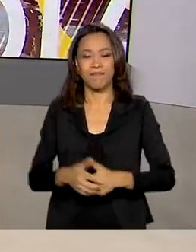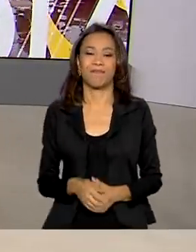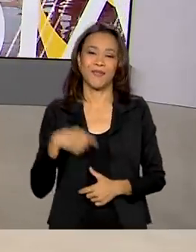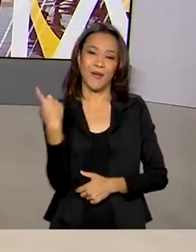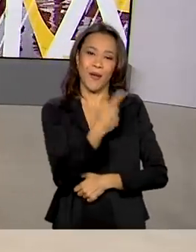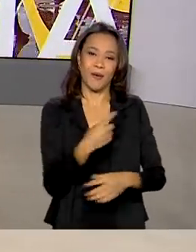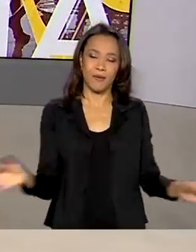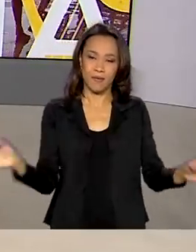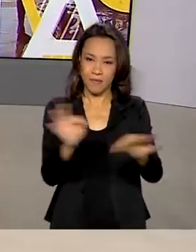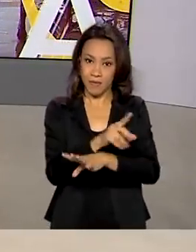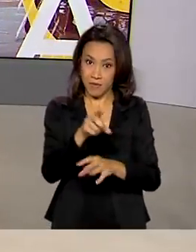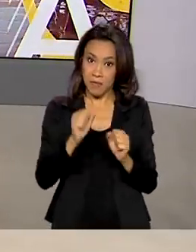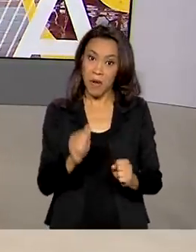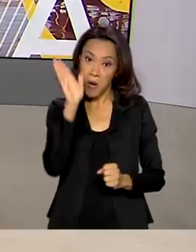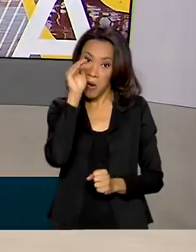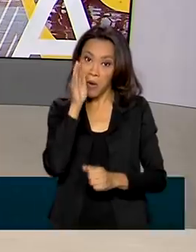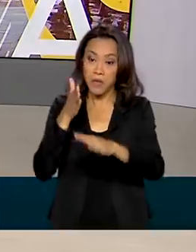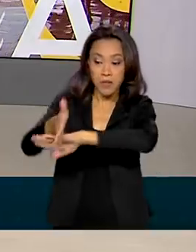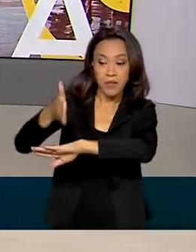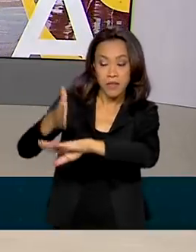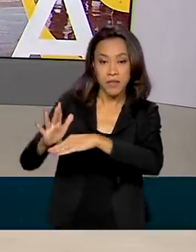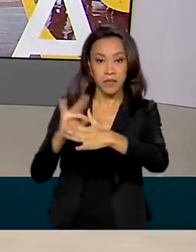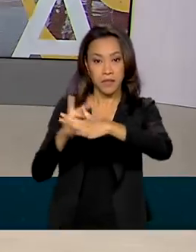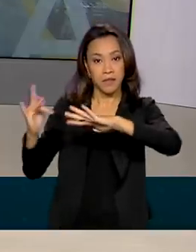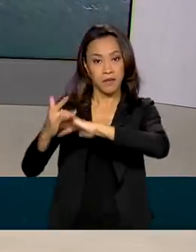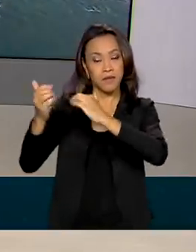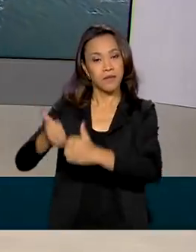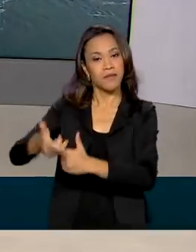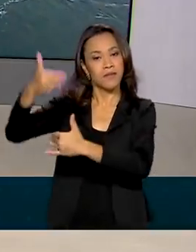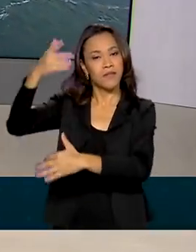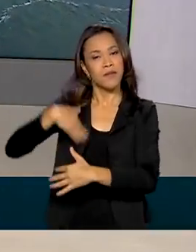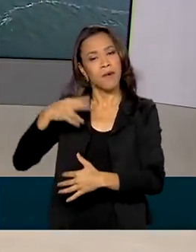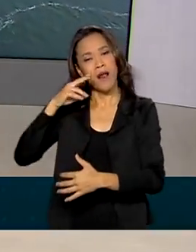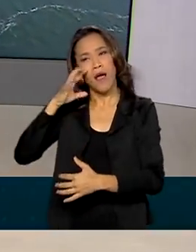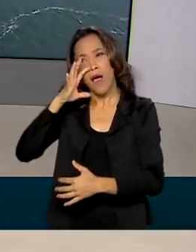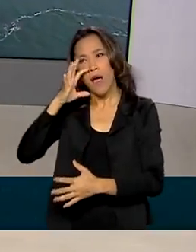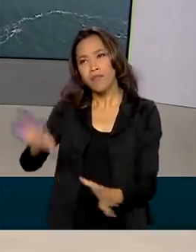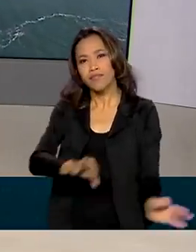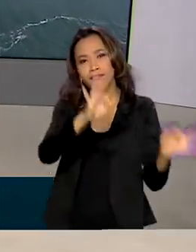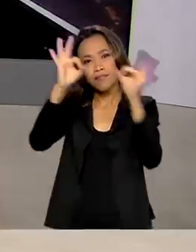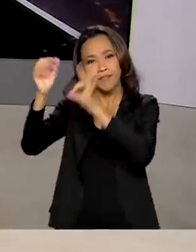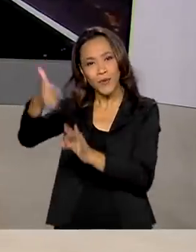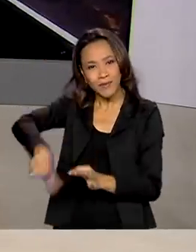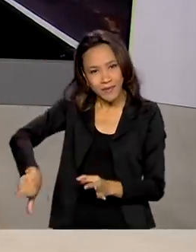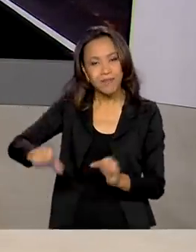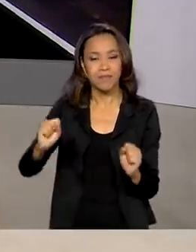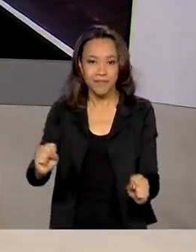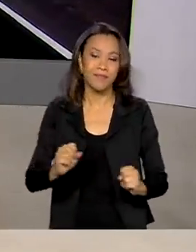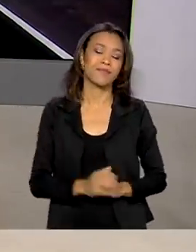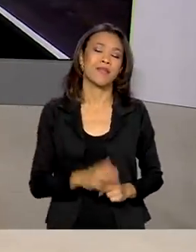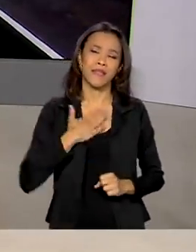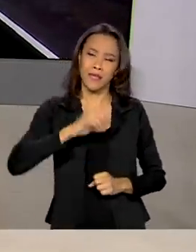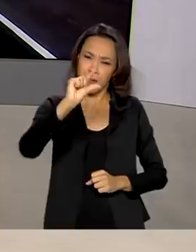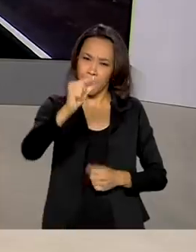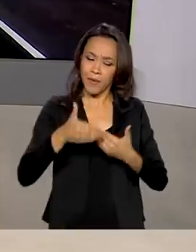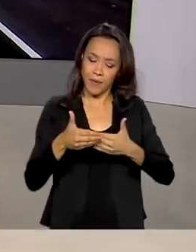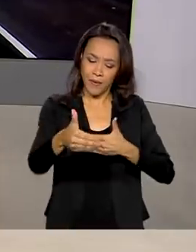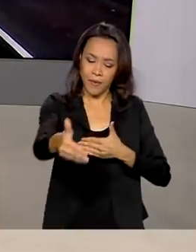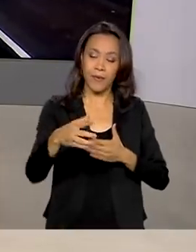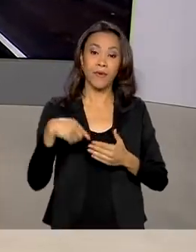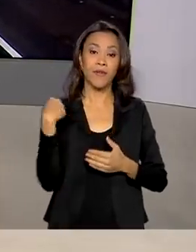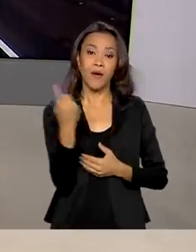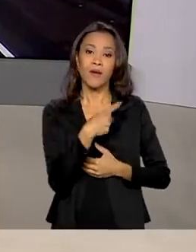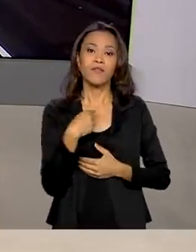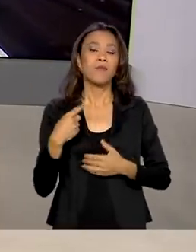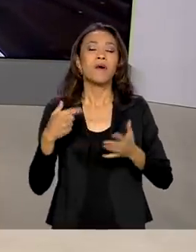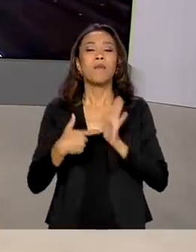fica por aqui. Você pode acessar as nossas redes sociais para rever as reportagens de hoje. Daqui a pouco, nos vemos na transmissão ao vivo da